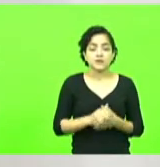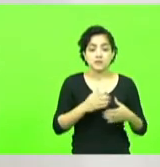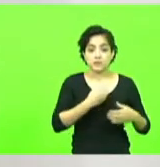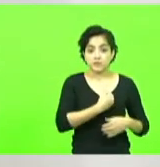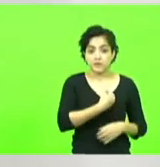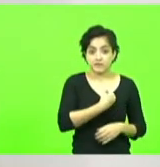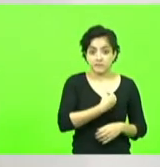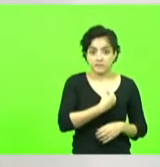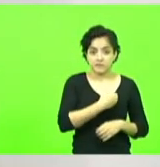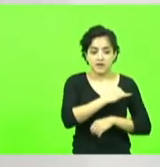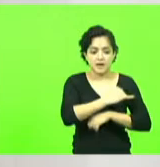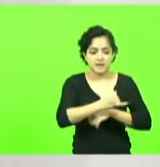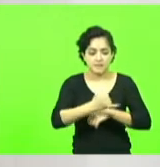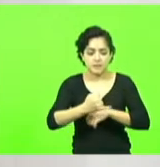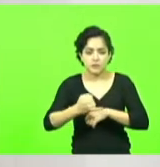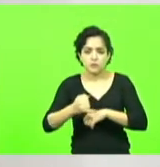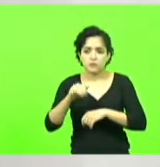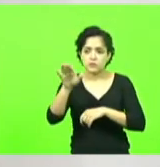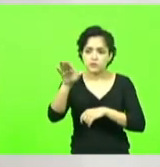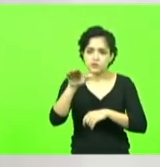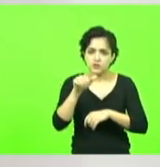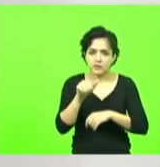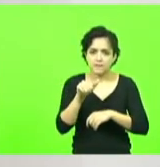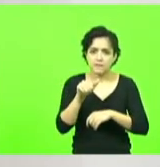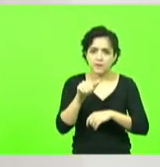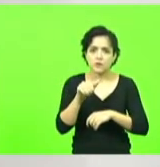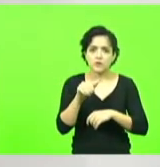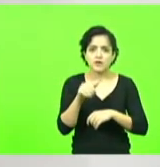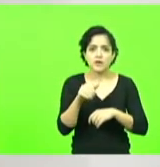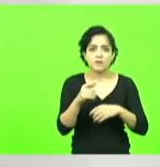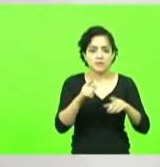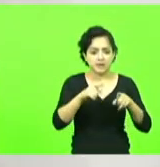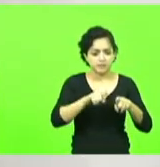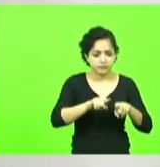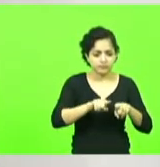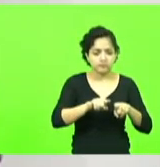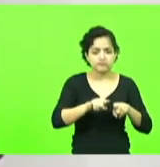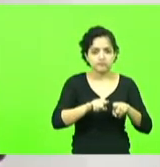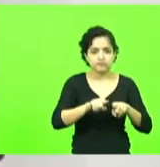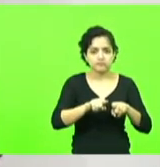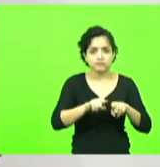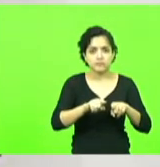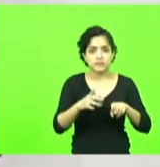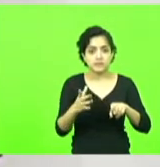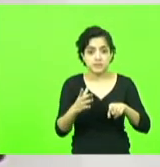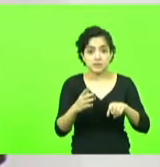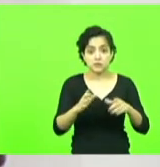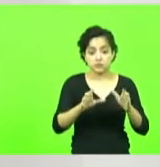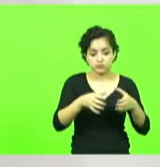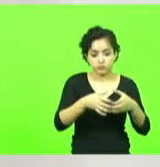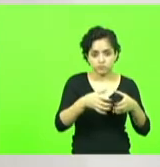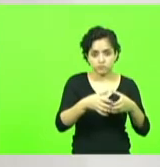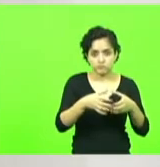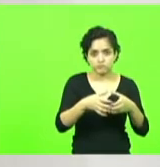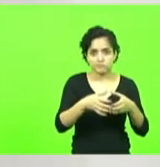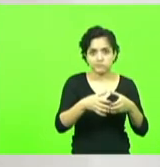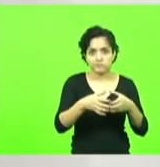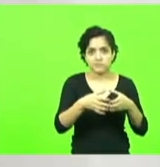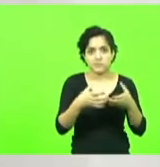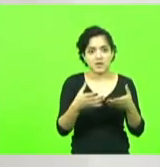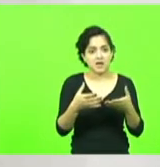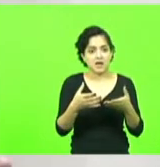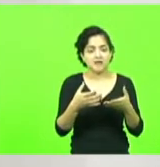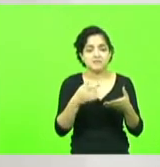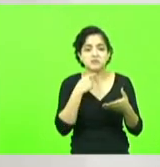chamou o pedreiro para ser sócio o pedreiro falou ô minha senhora eu só sei mexer cimento